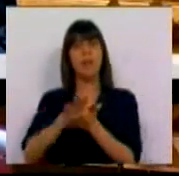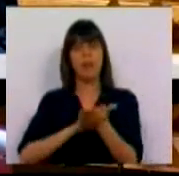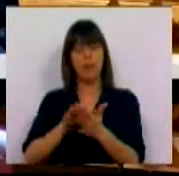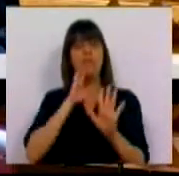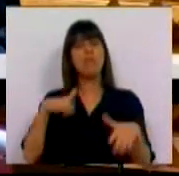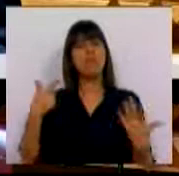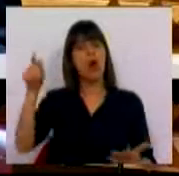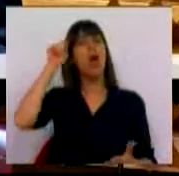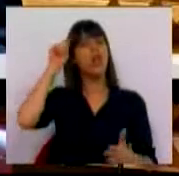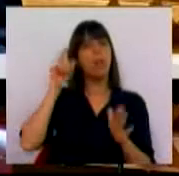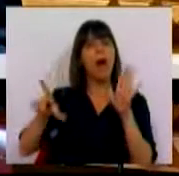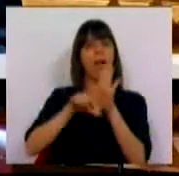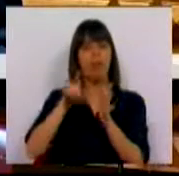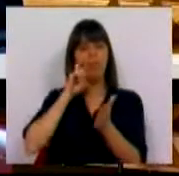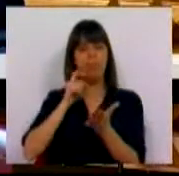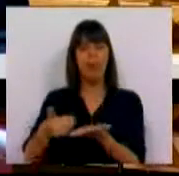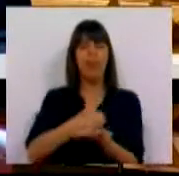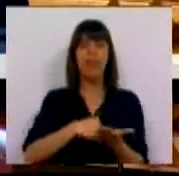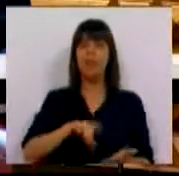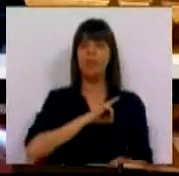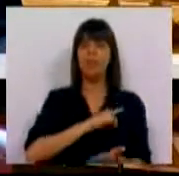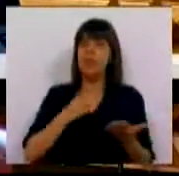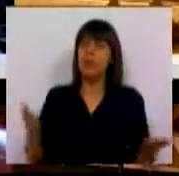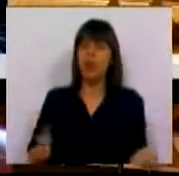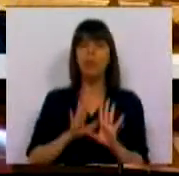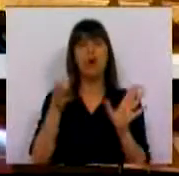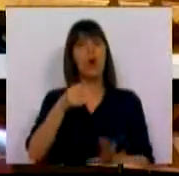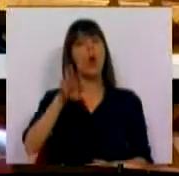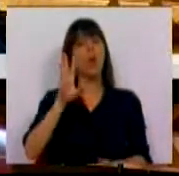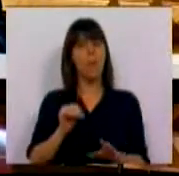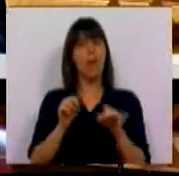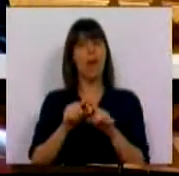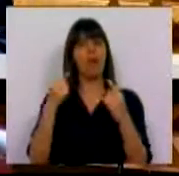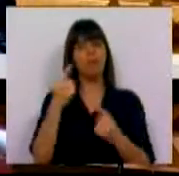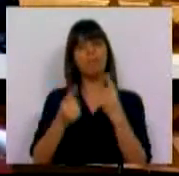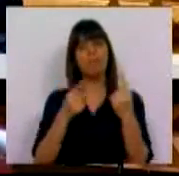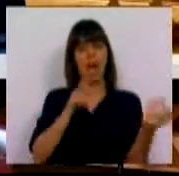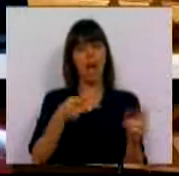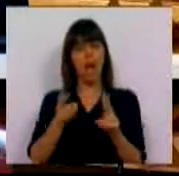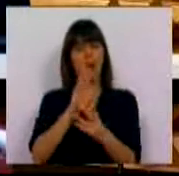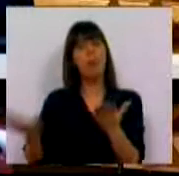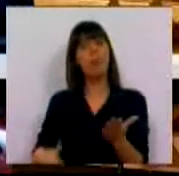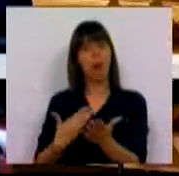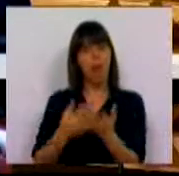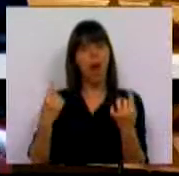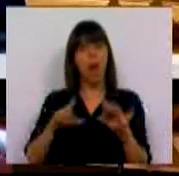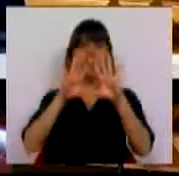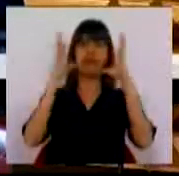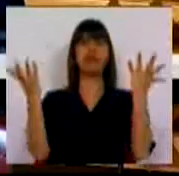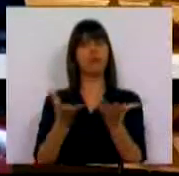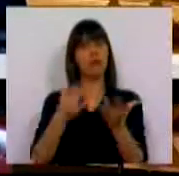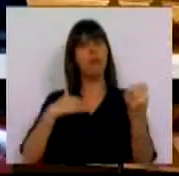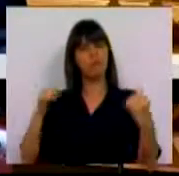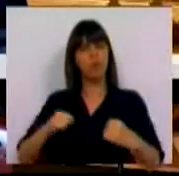podemos respeitar a lei que protege os dados pessoais e, portanto, o Partido Socialista tem algumas alterações a propor, mas no geral